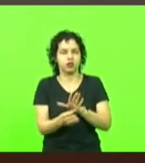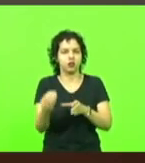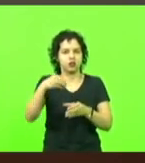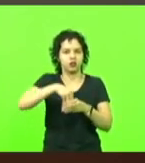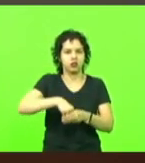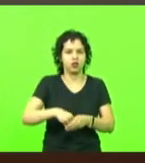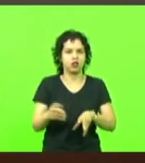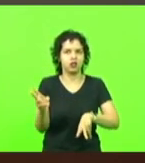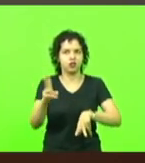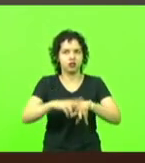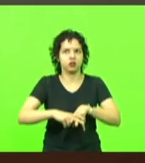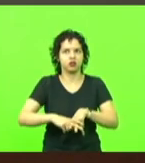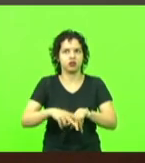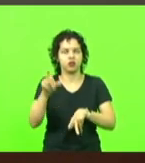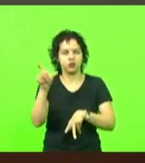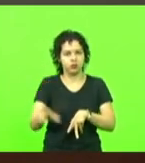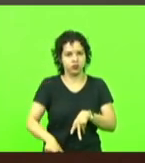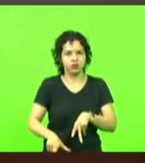para pedófilos.